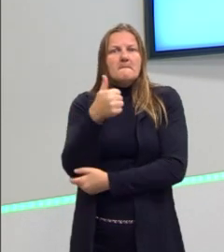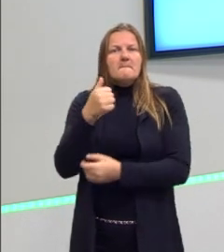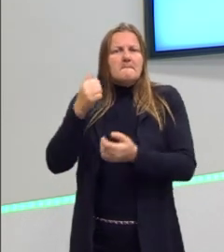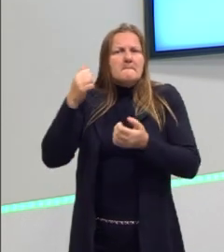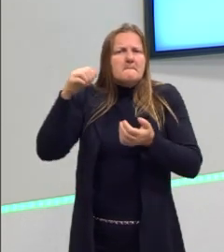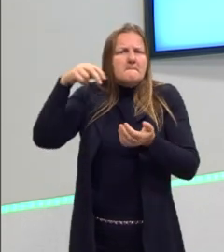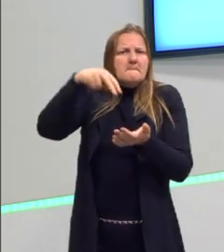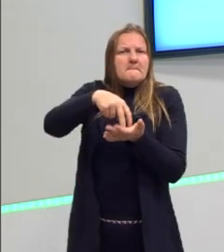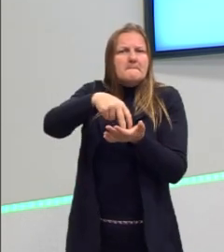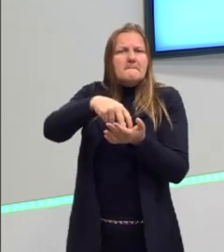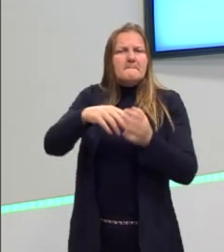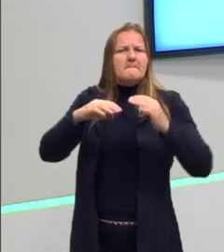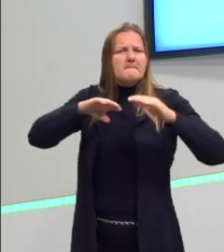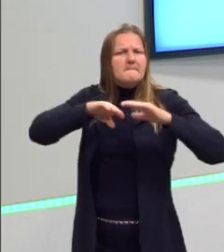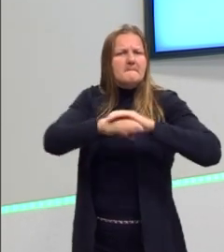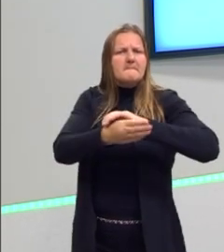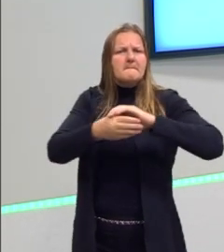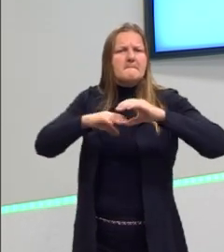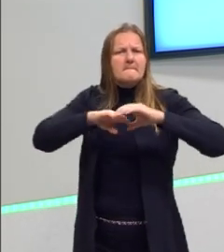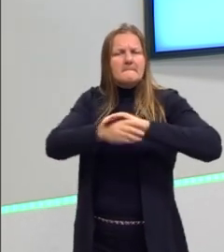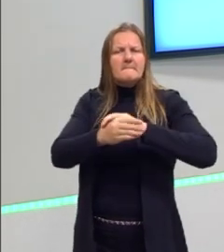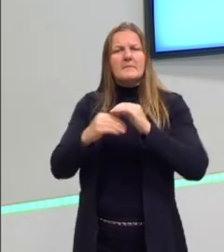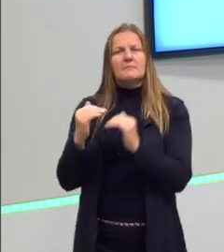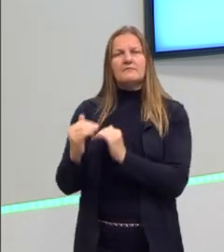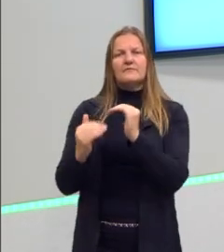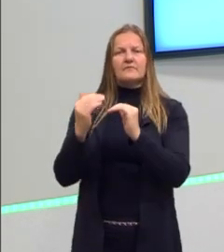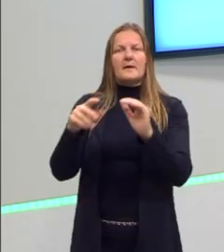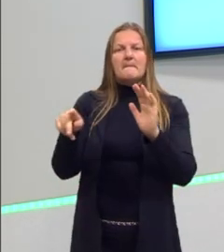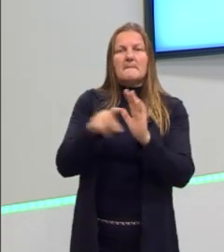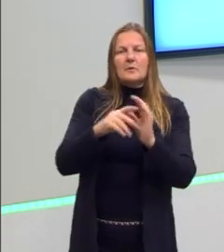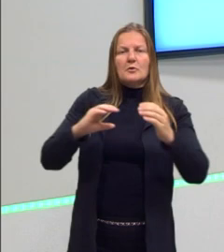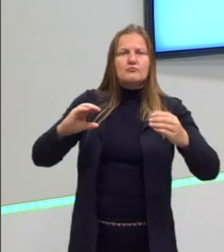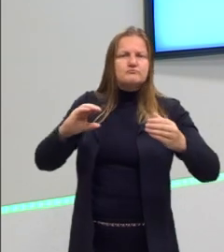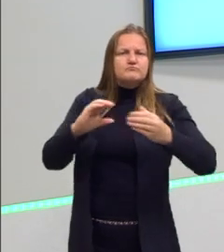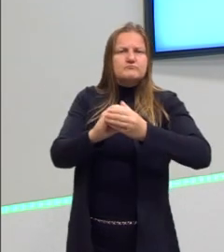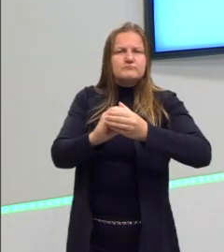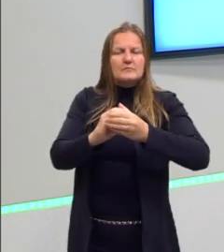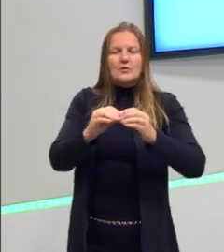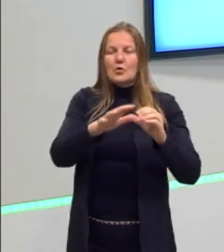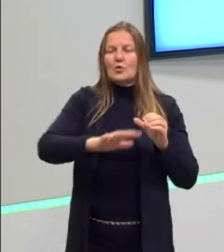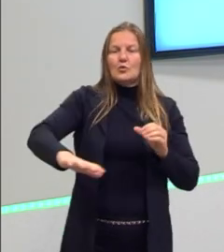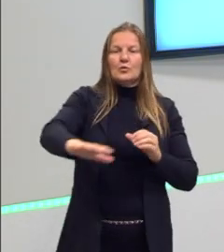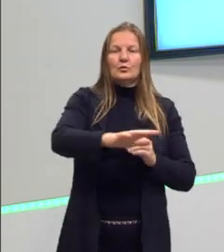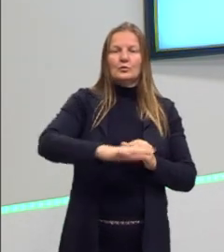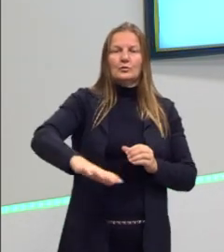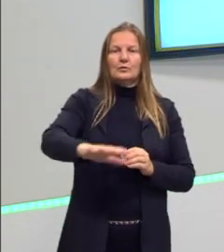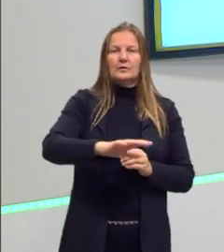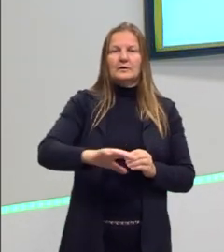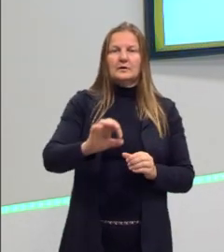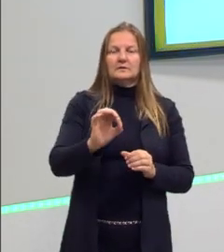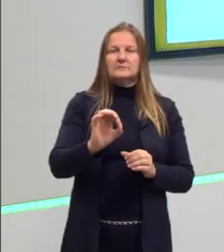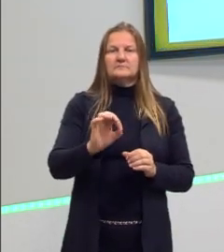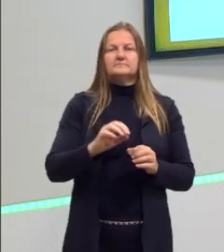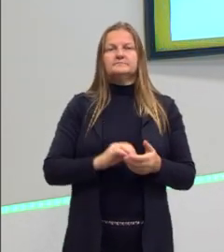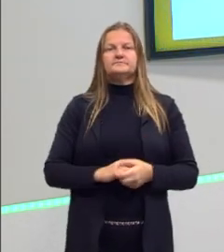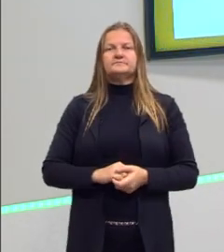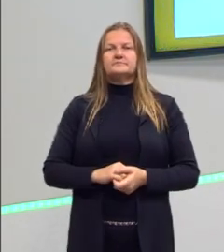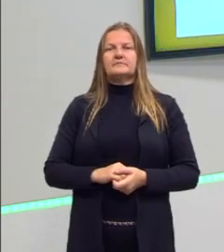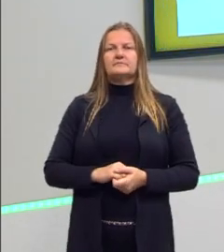perfeitamente. Ele vai evoluir para se encaixar no ambiente. Não, não é essa visão, tá?